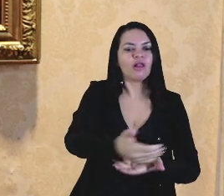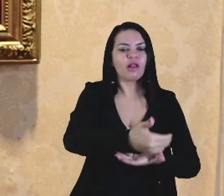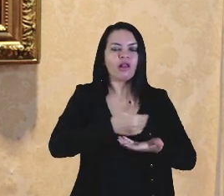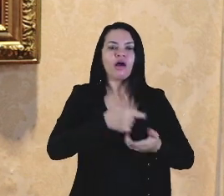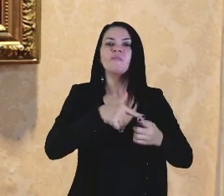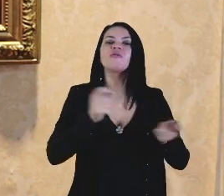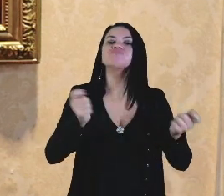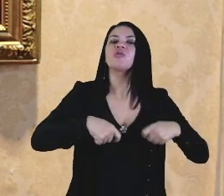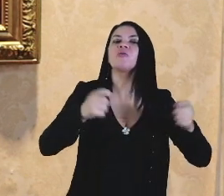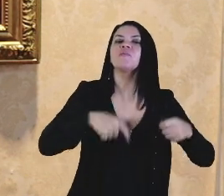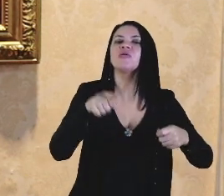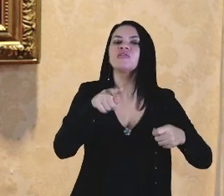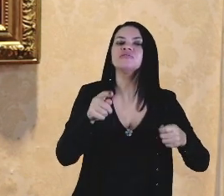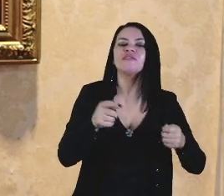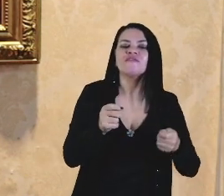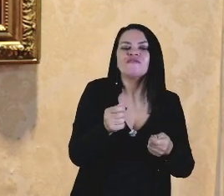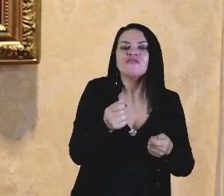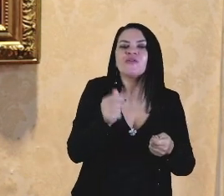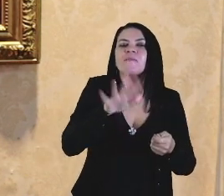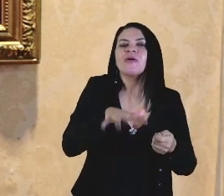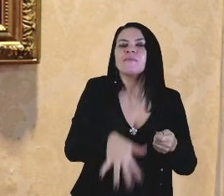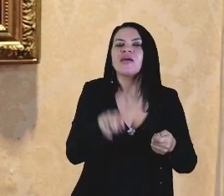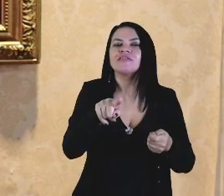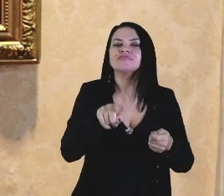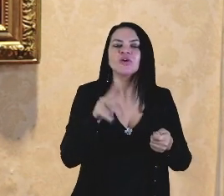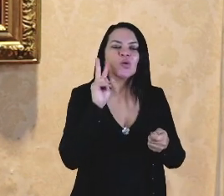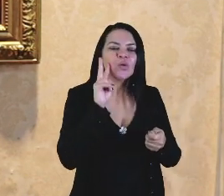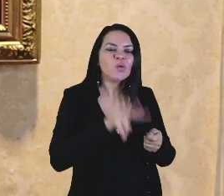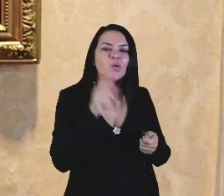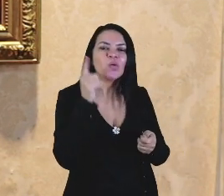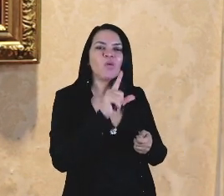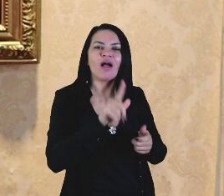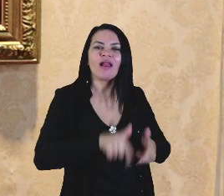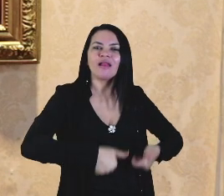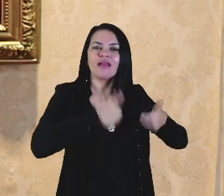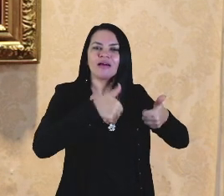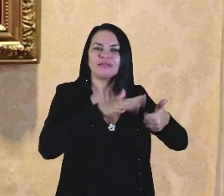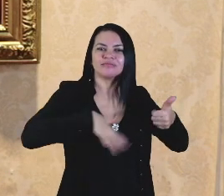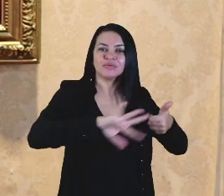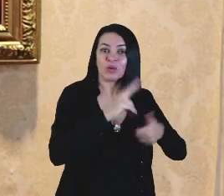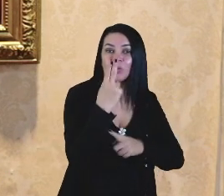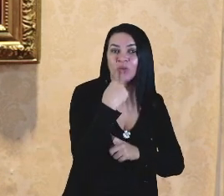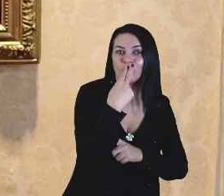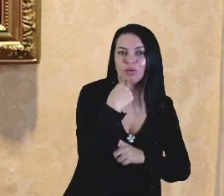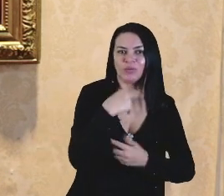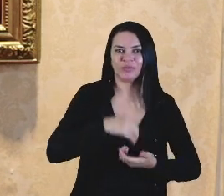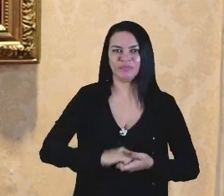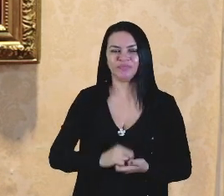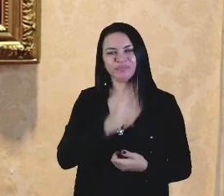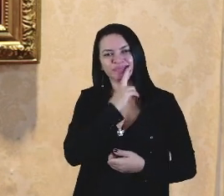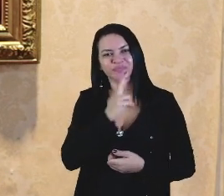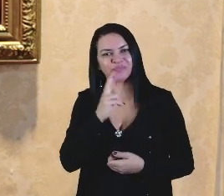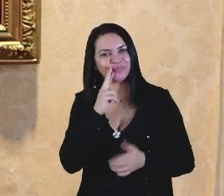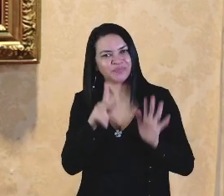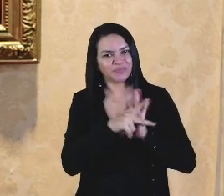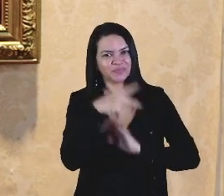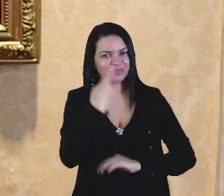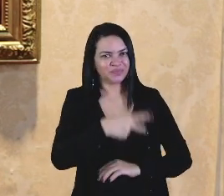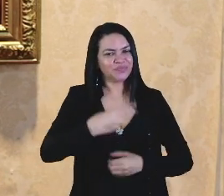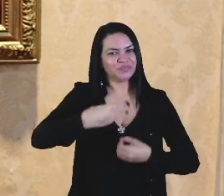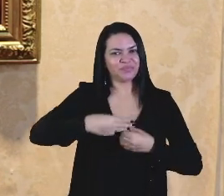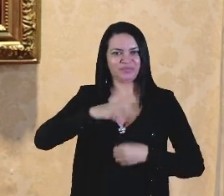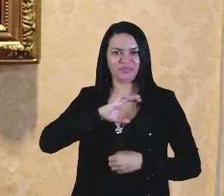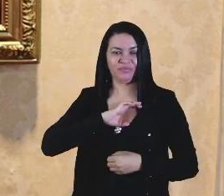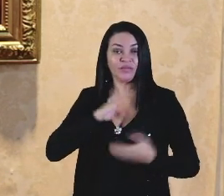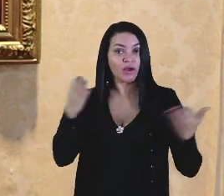possibilitará um baixo custo para o consumidor com alta qualidade nutricional. Passaremos agora